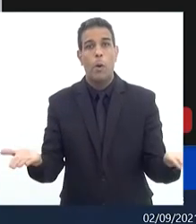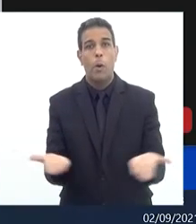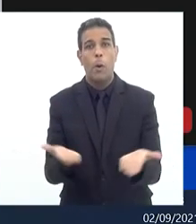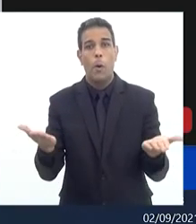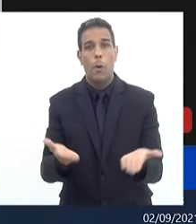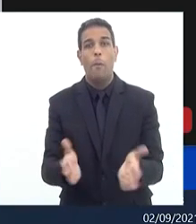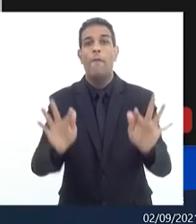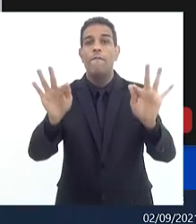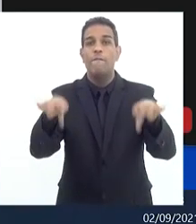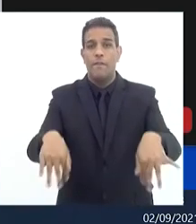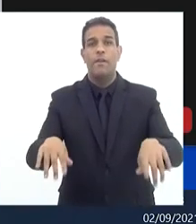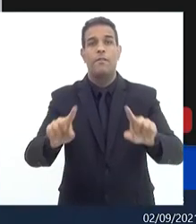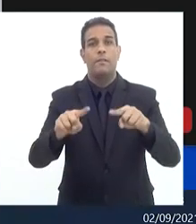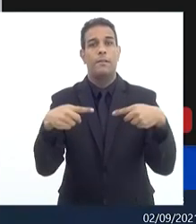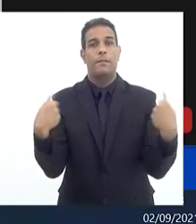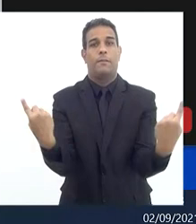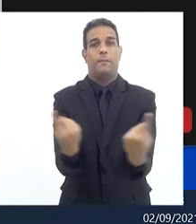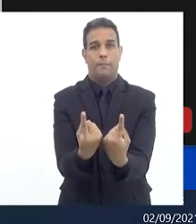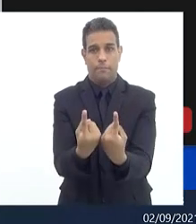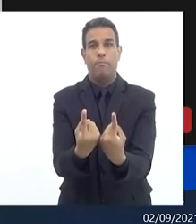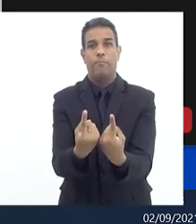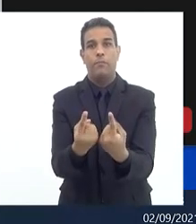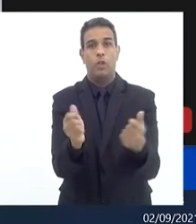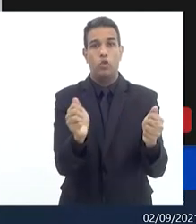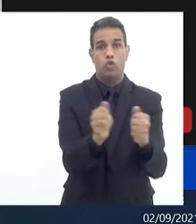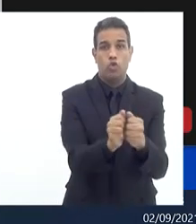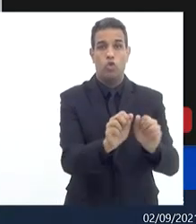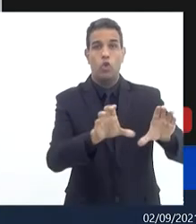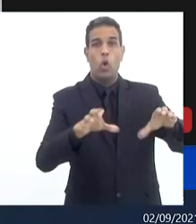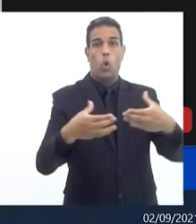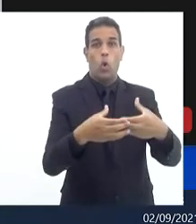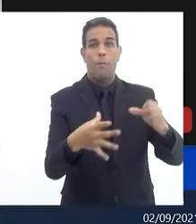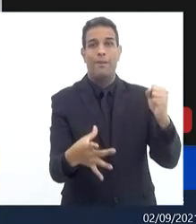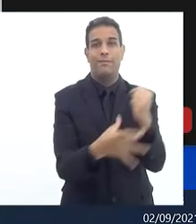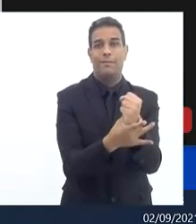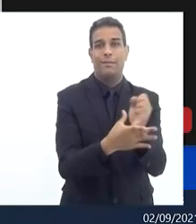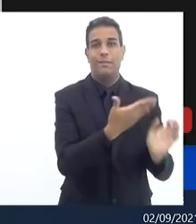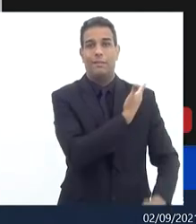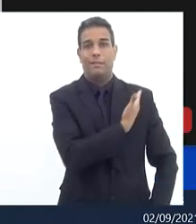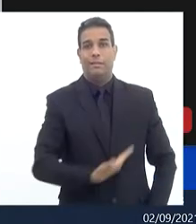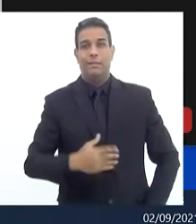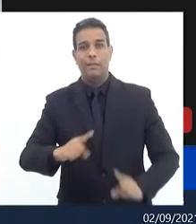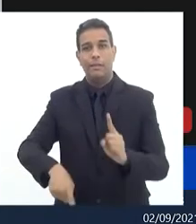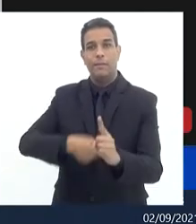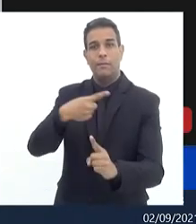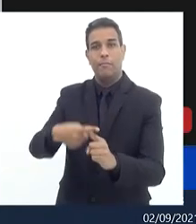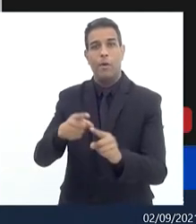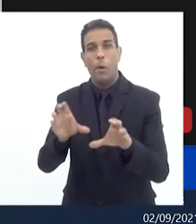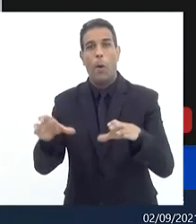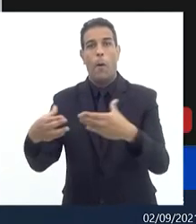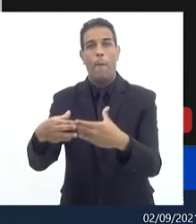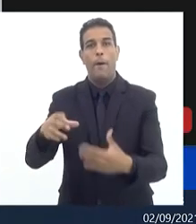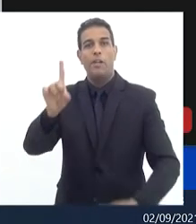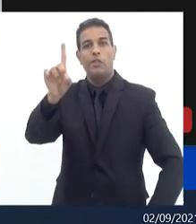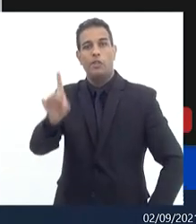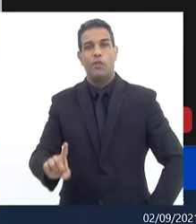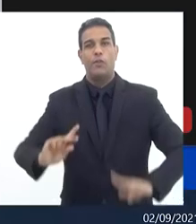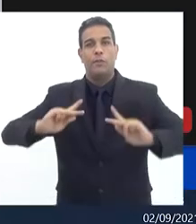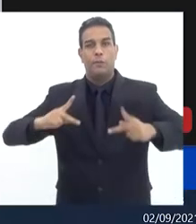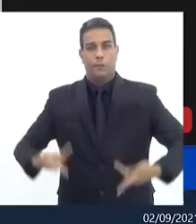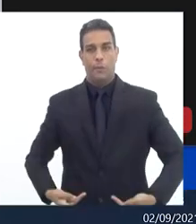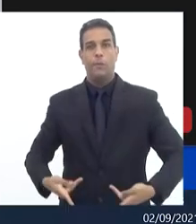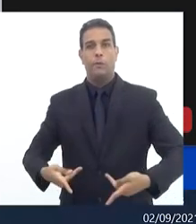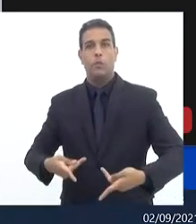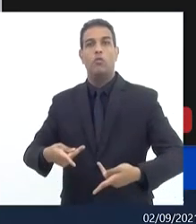encerrada os trabalhos conjuntos da comissão de segurança pública e assuntos de polícia bem como a comissão permanente de